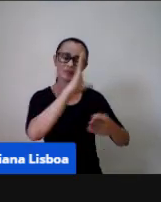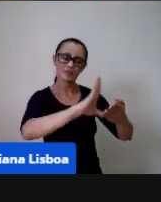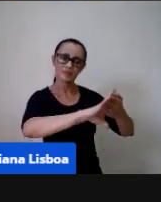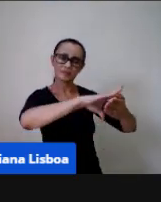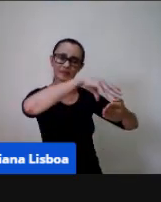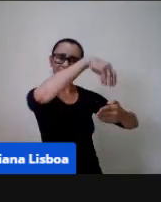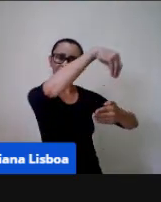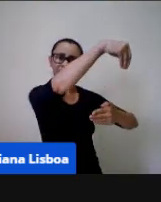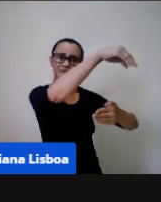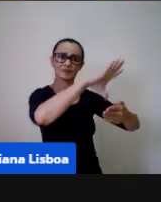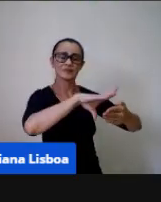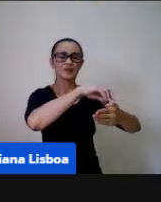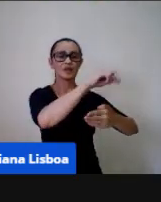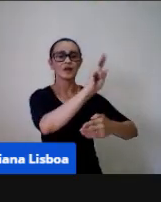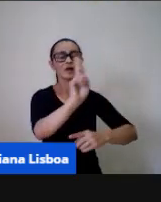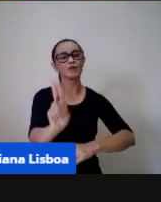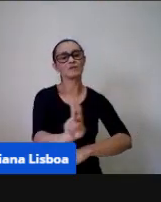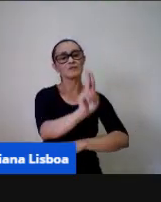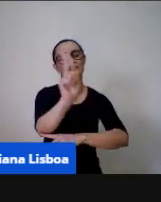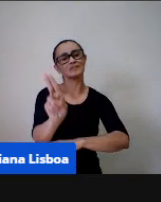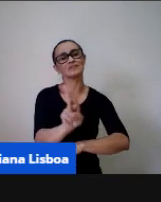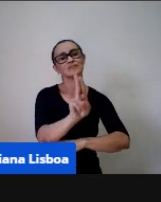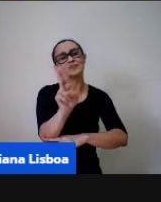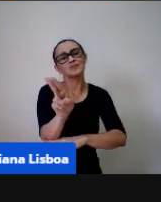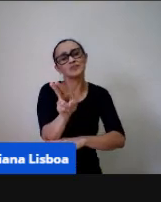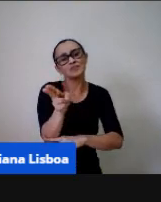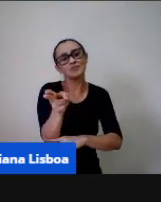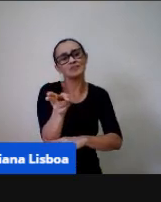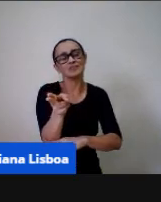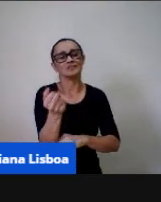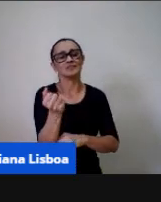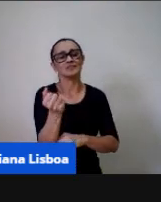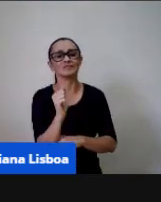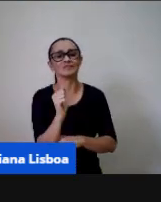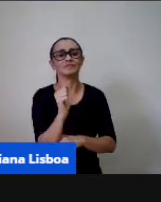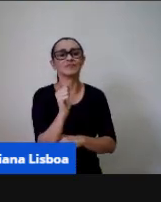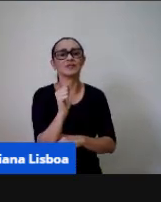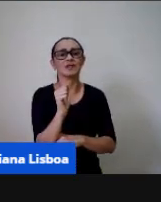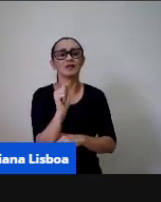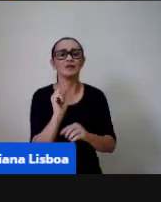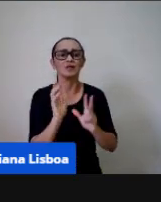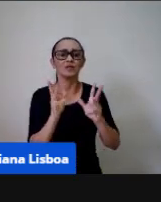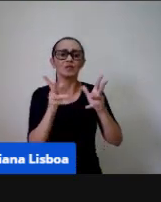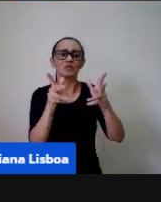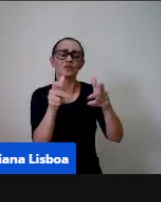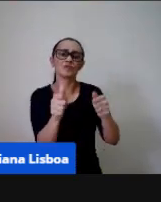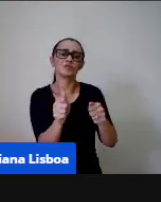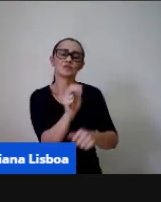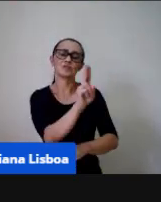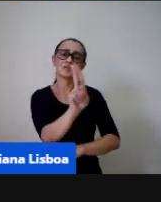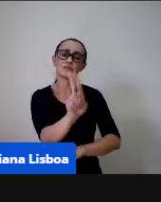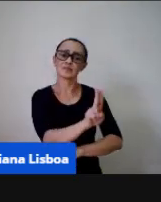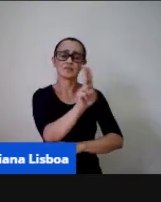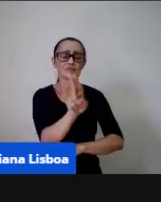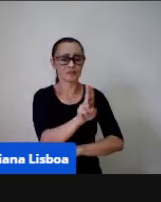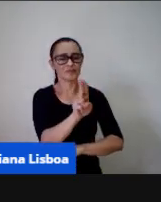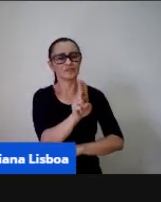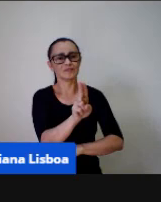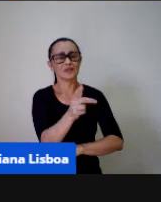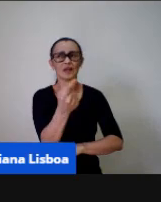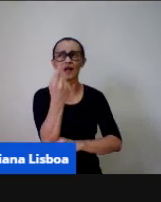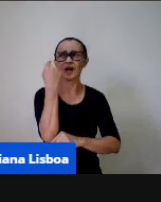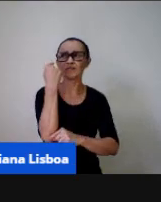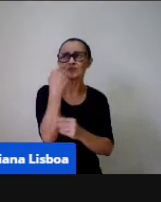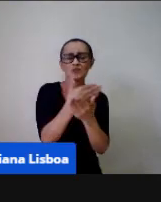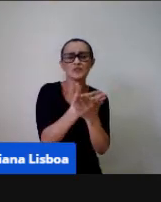utilizem o calendário de uso social aquele calendário que todos nós utilizamos que lá no começo do ano final